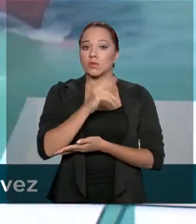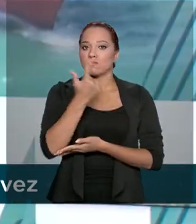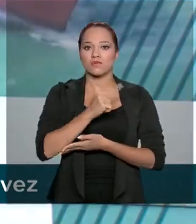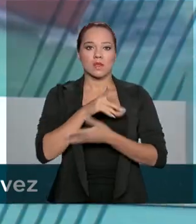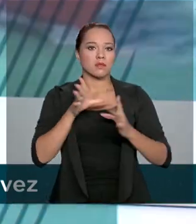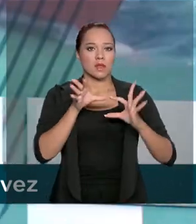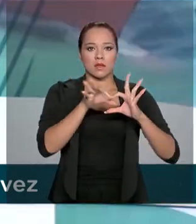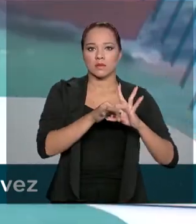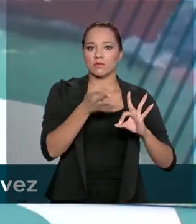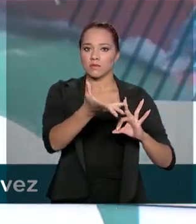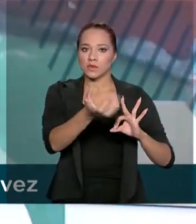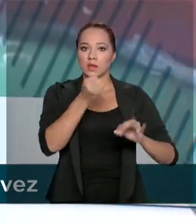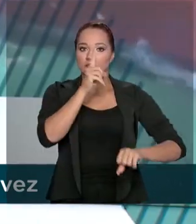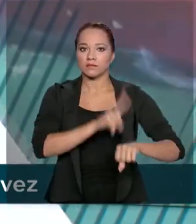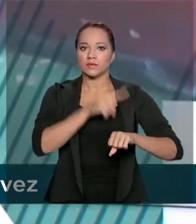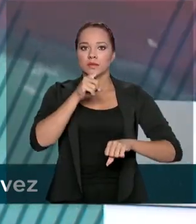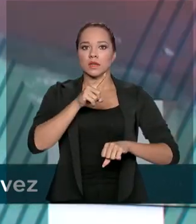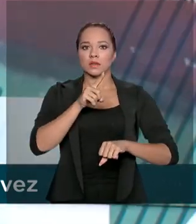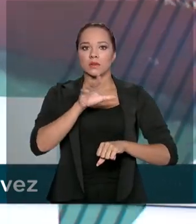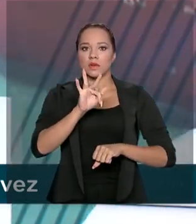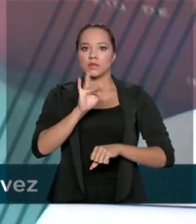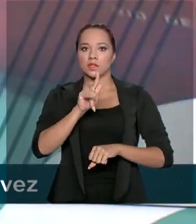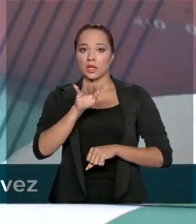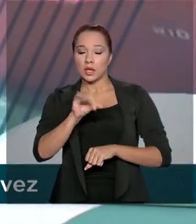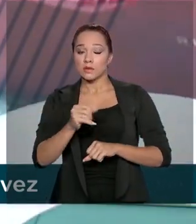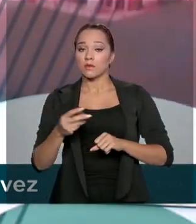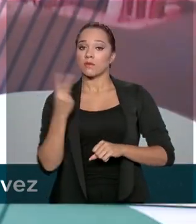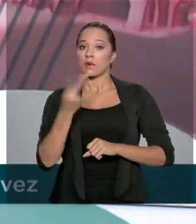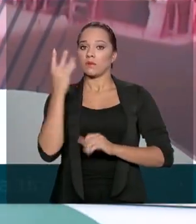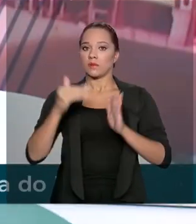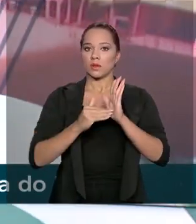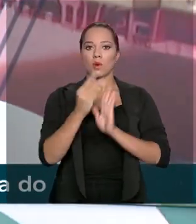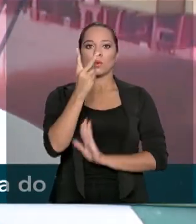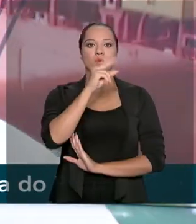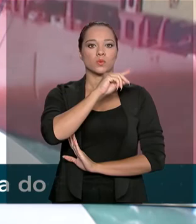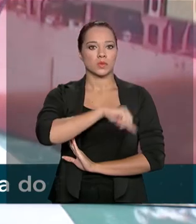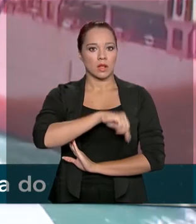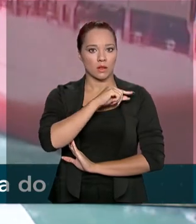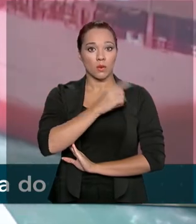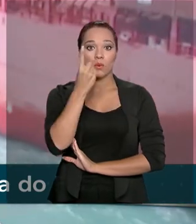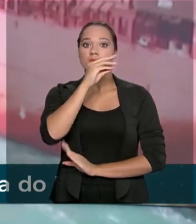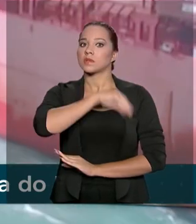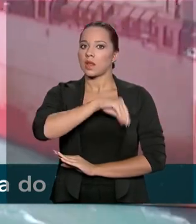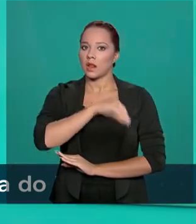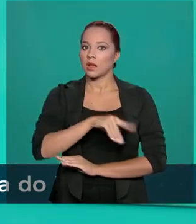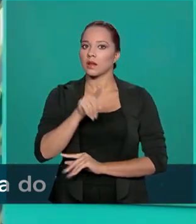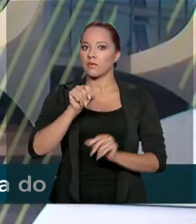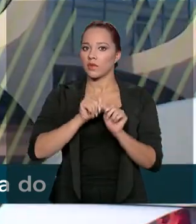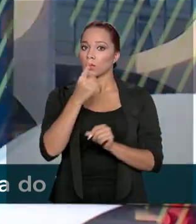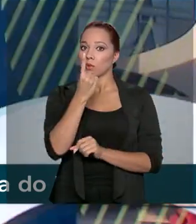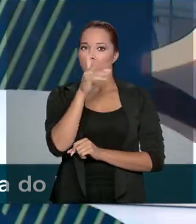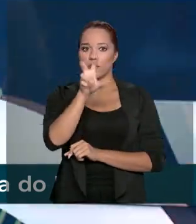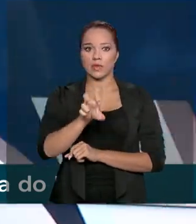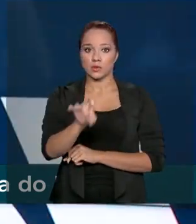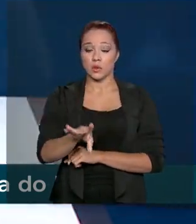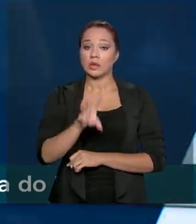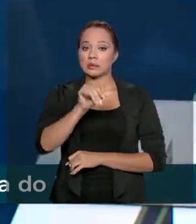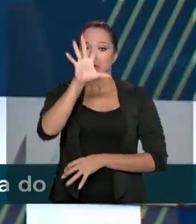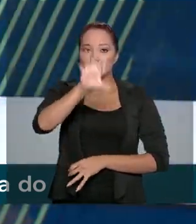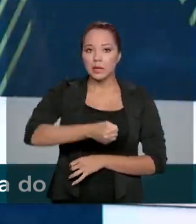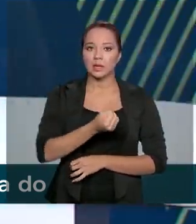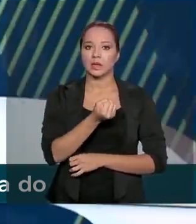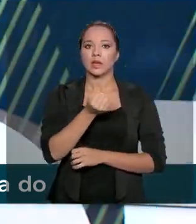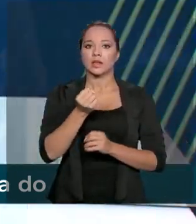ligação com o saque imediato do FGTS no valor de até um salário mínimo realizado uma única vez. Quem optar pelo saque